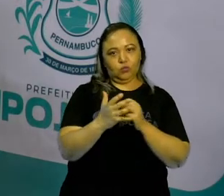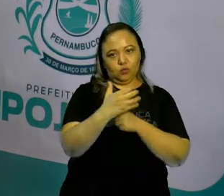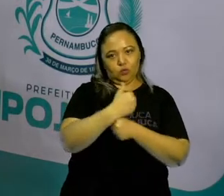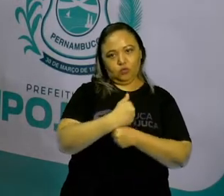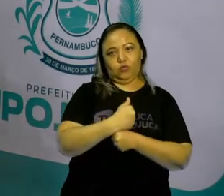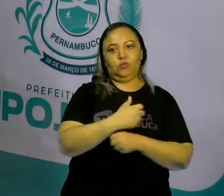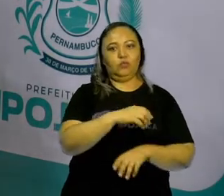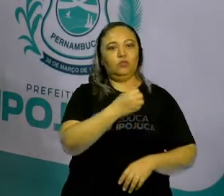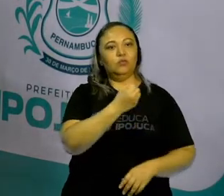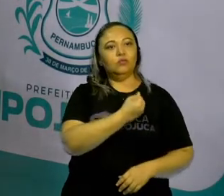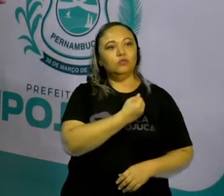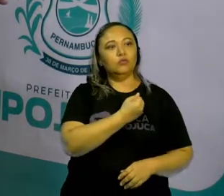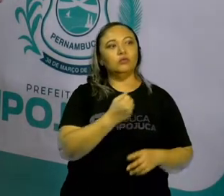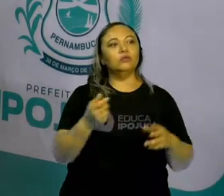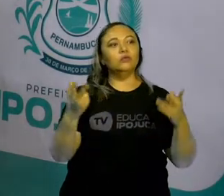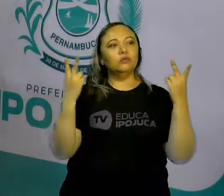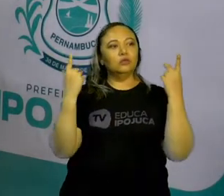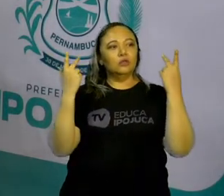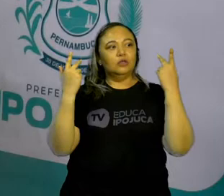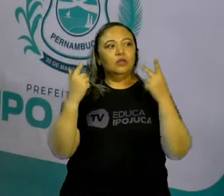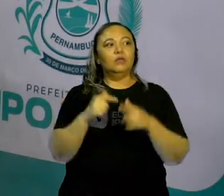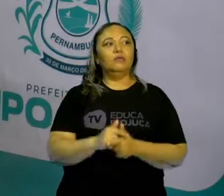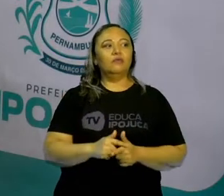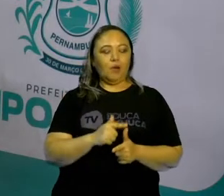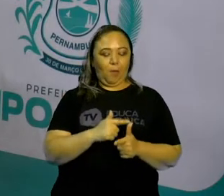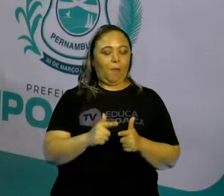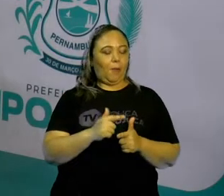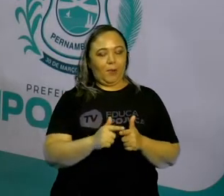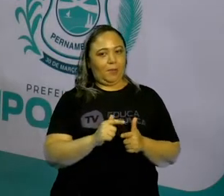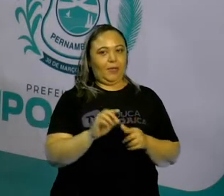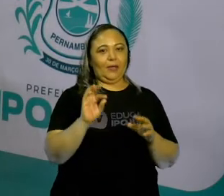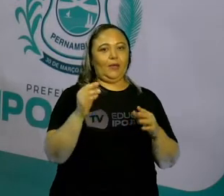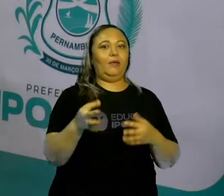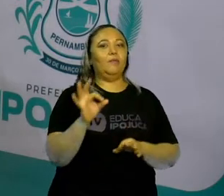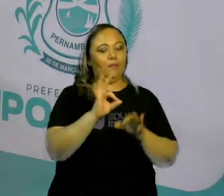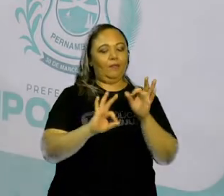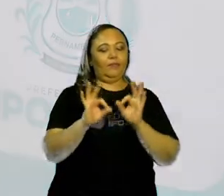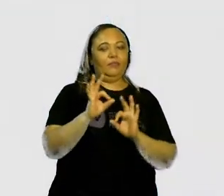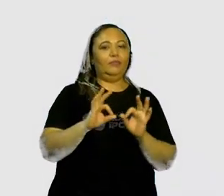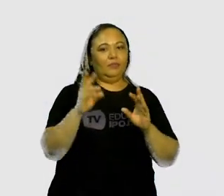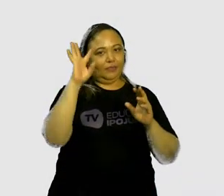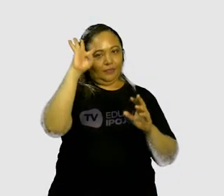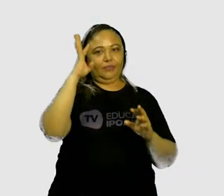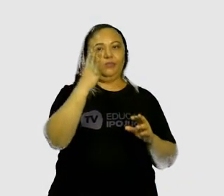Para isso, eu trouxe um probleminha aqui para a gente resolver junto. Acompanha aqui comigo.